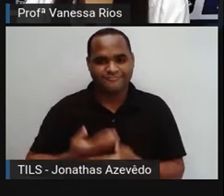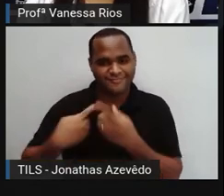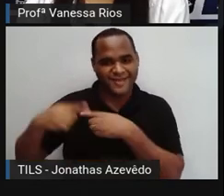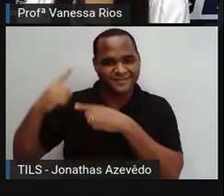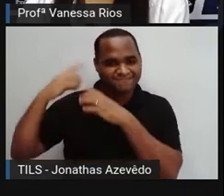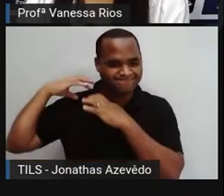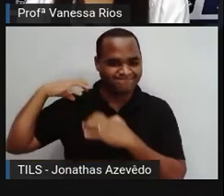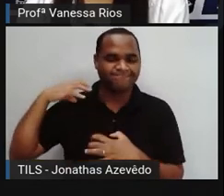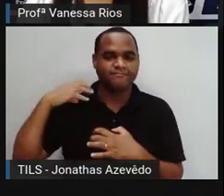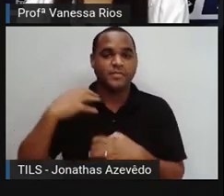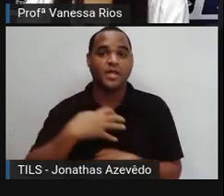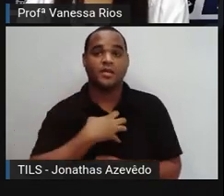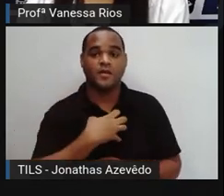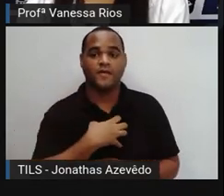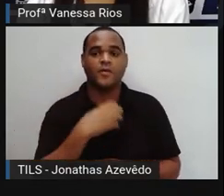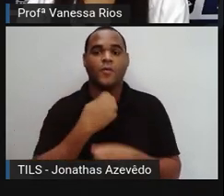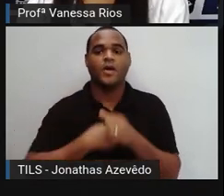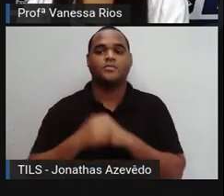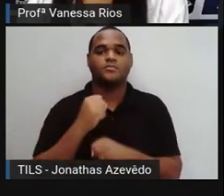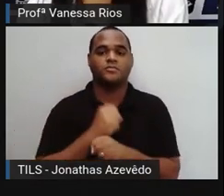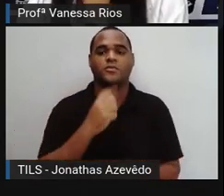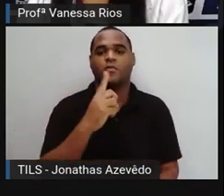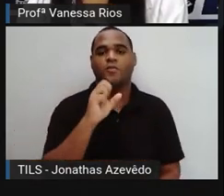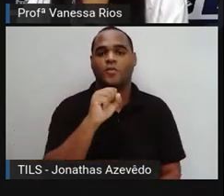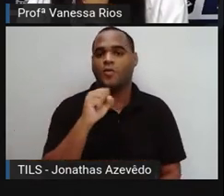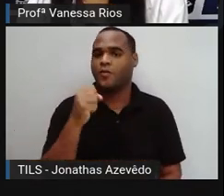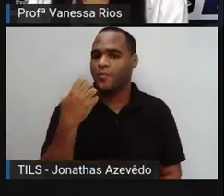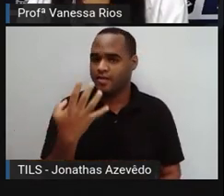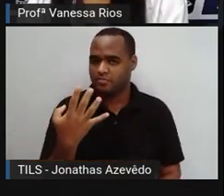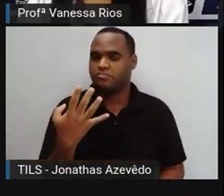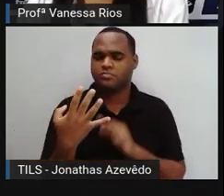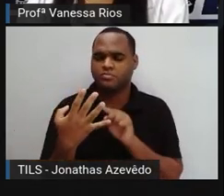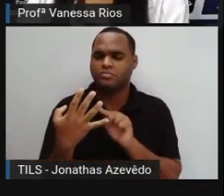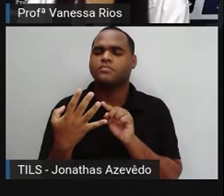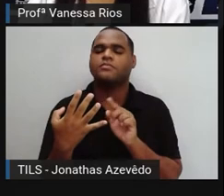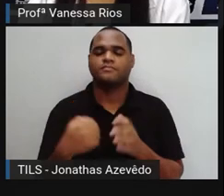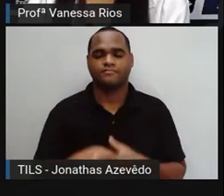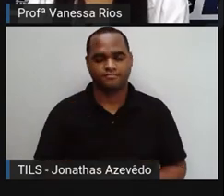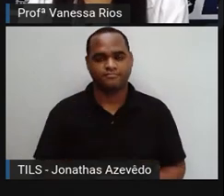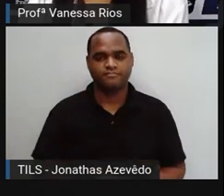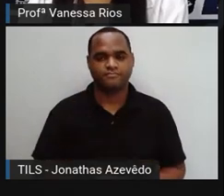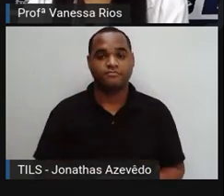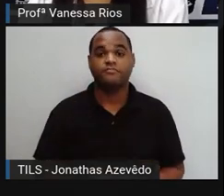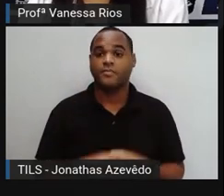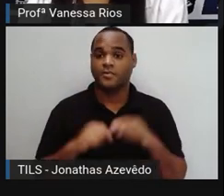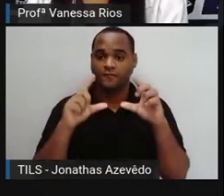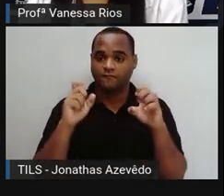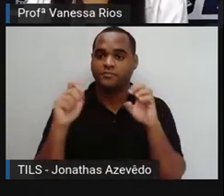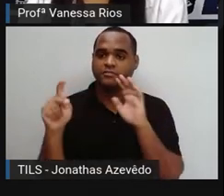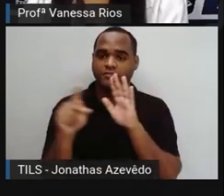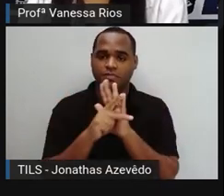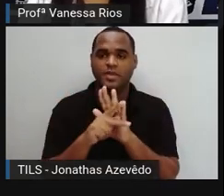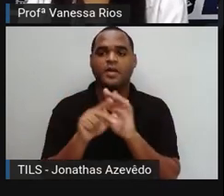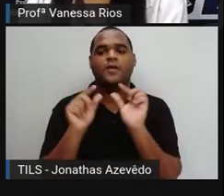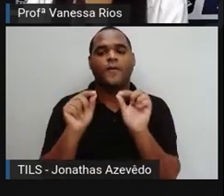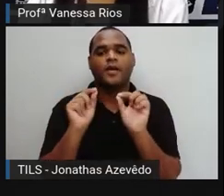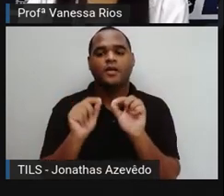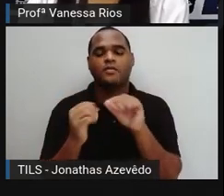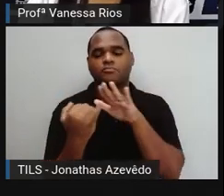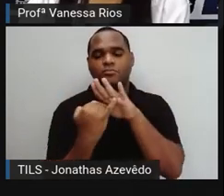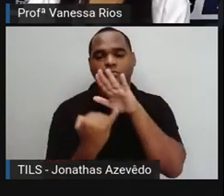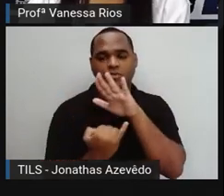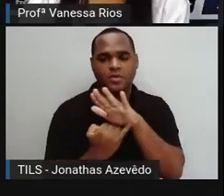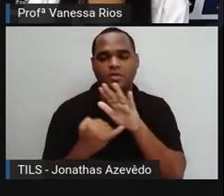1884. E aí, essa fotografia pertence ao acervo do Instituto